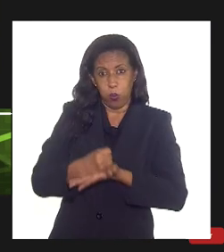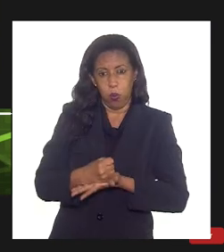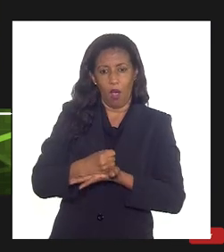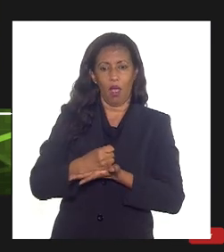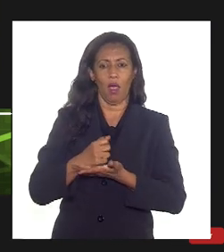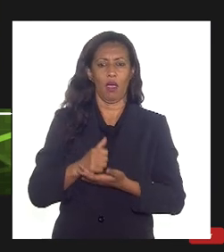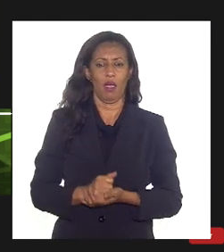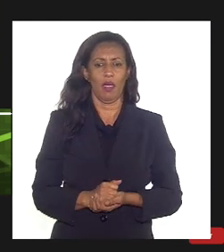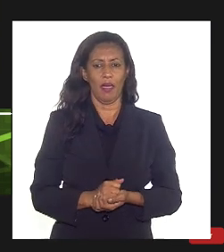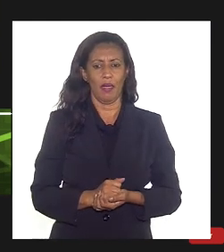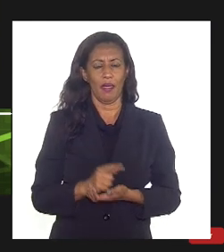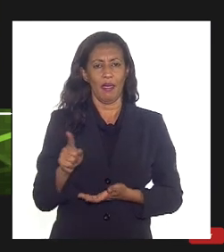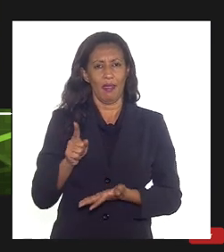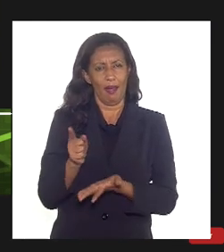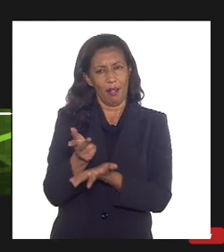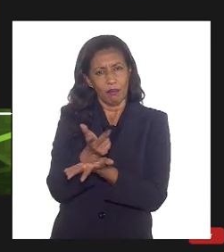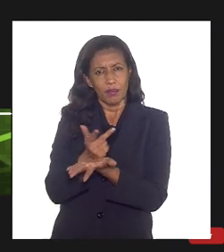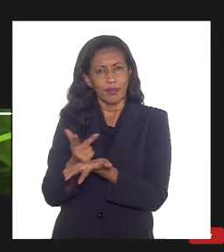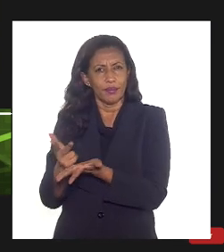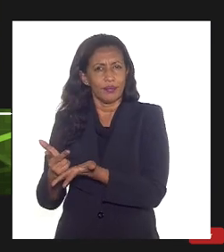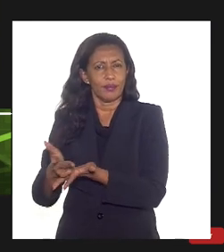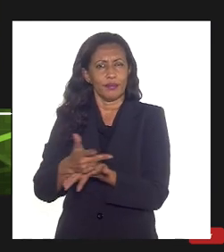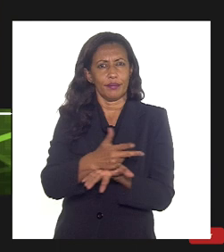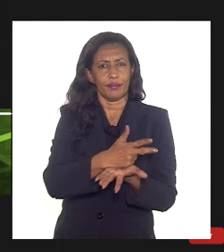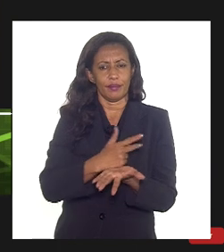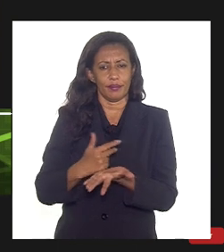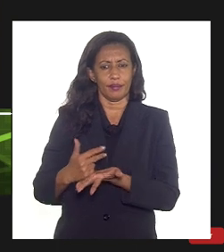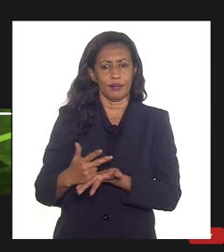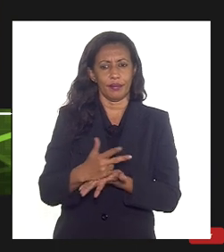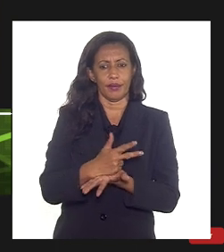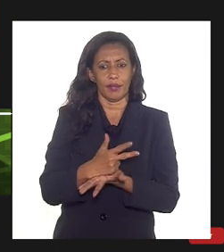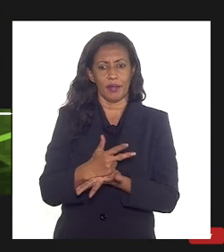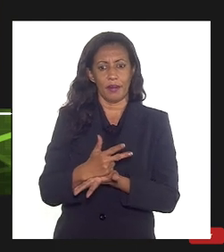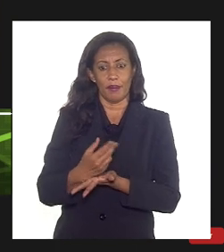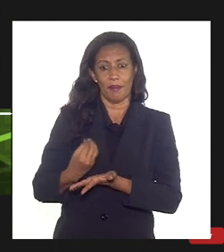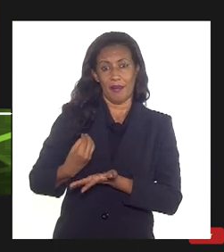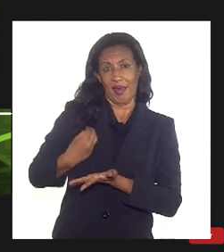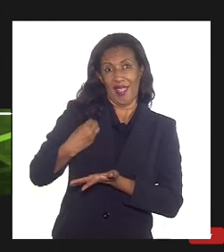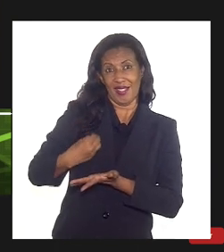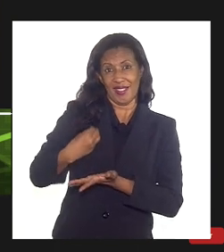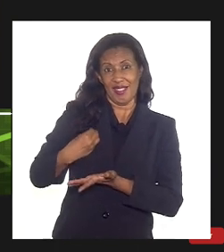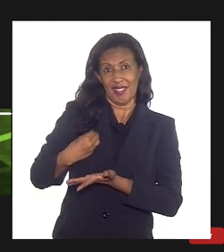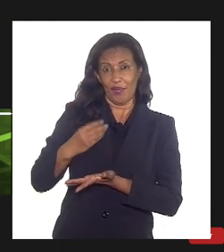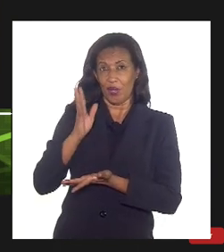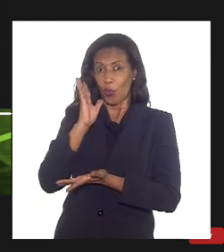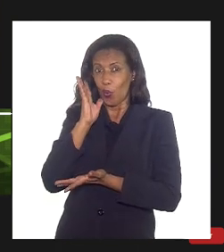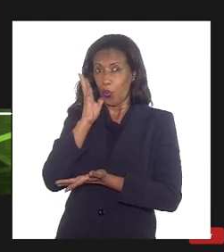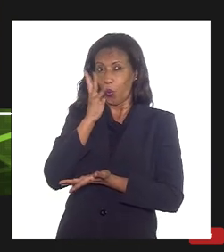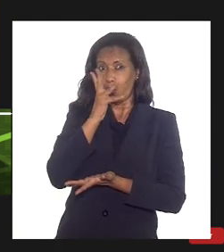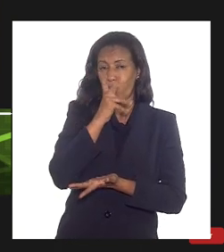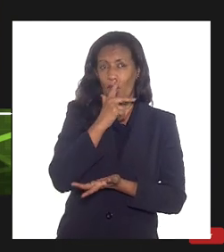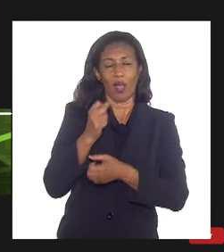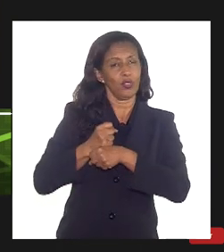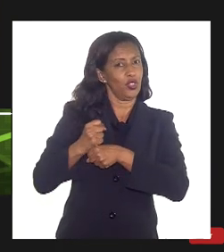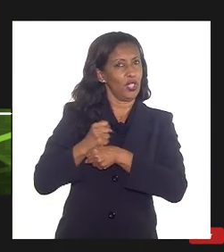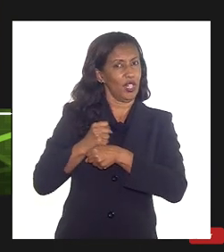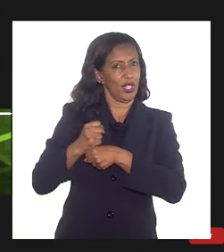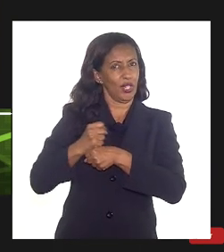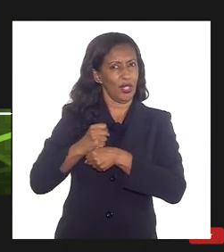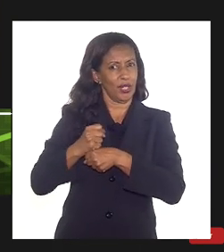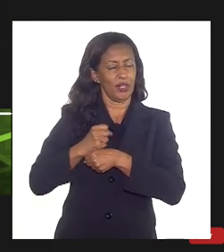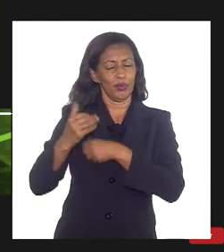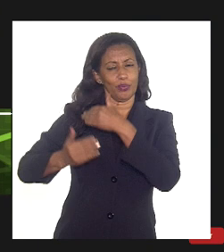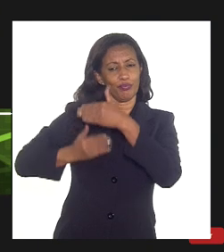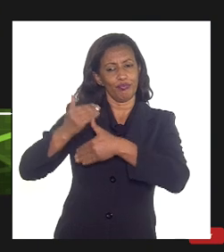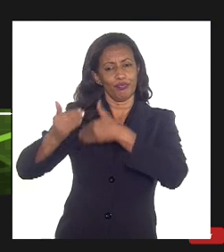plataforma ela é desenhada para essa vida útil toda eu não consigo aí depois eu ficar